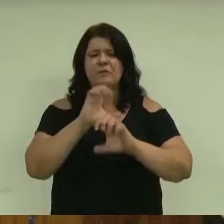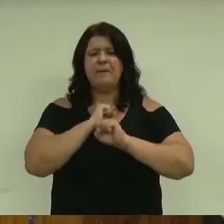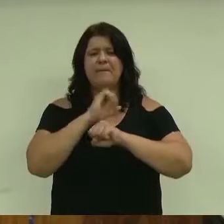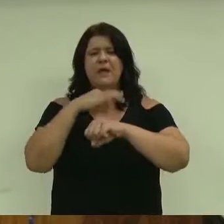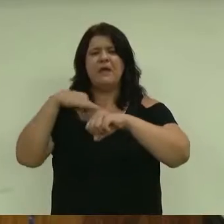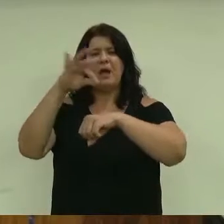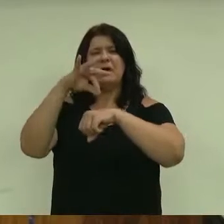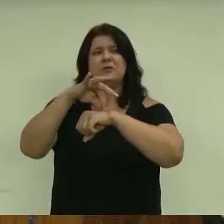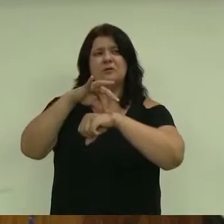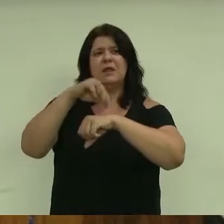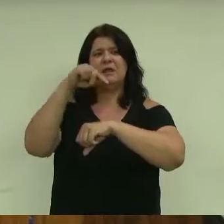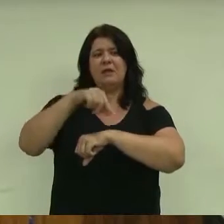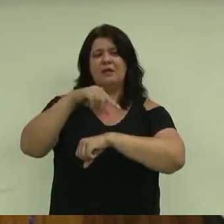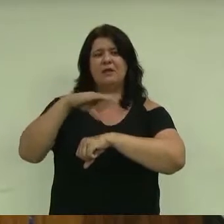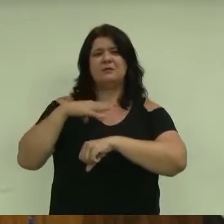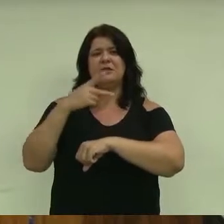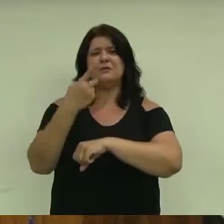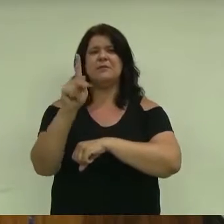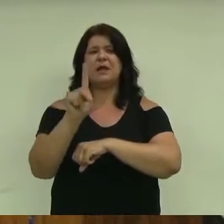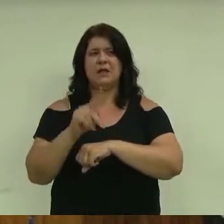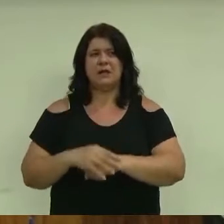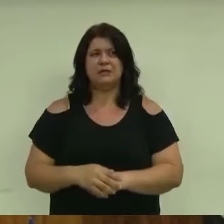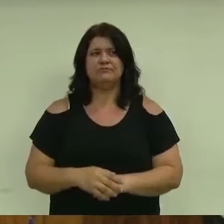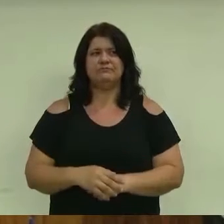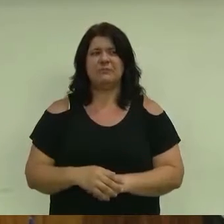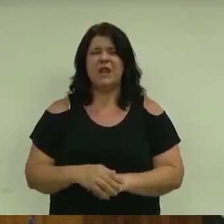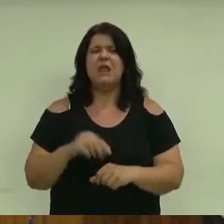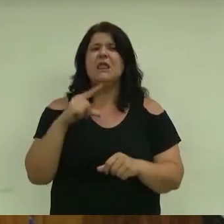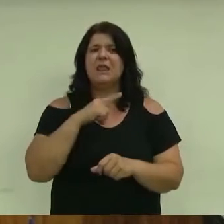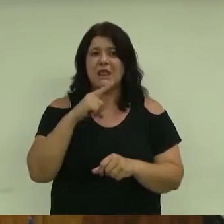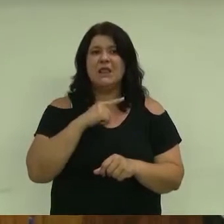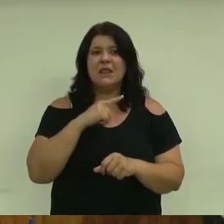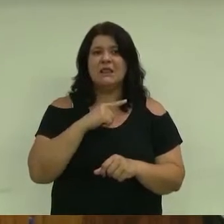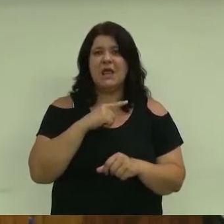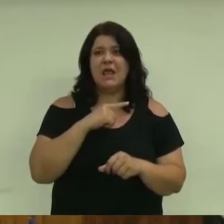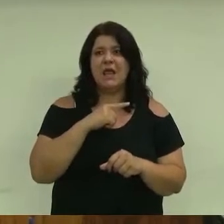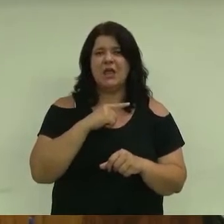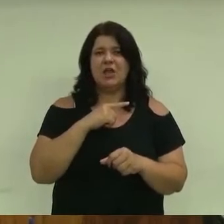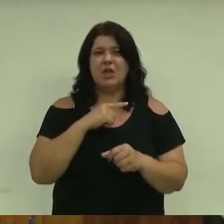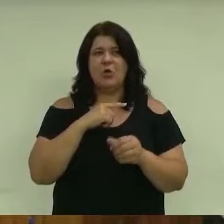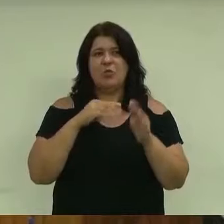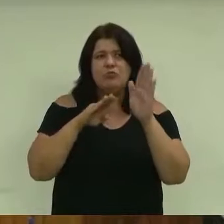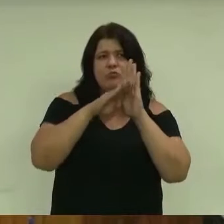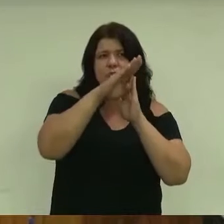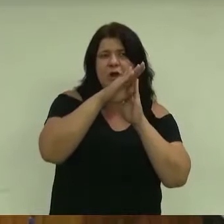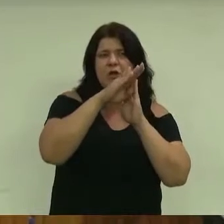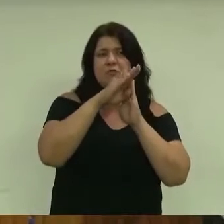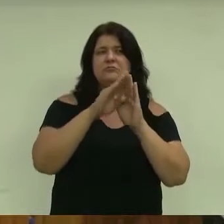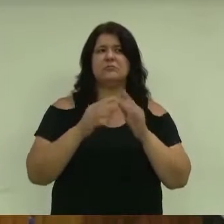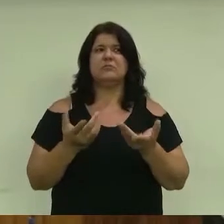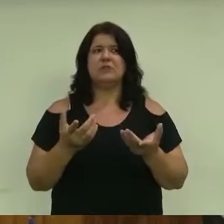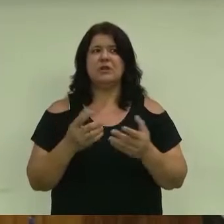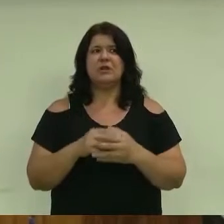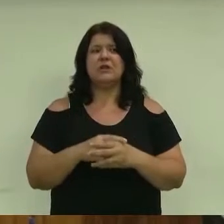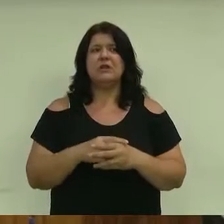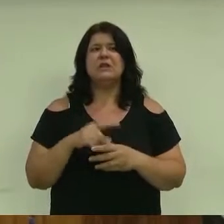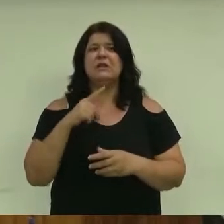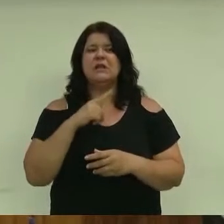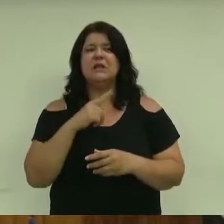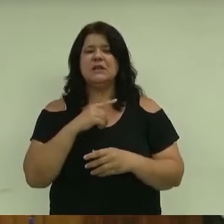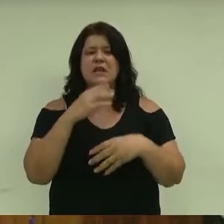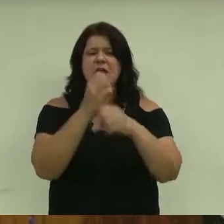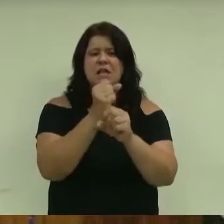no nosso município? 3. contaminados contabilizados possuem exame de diagnóstico? Para diagnóstico? Sala